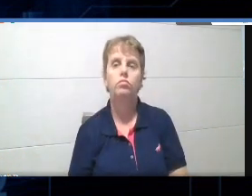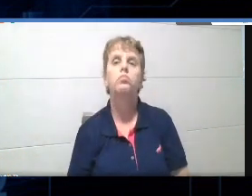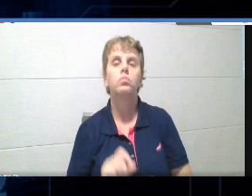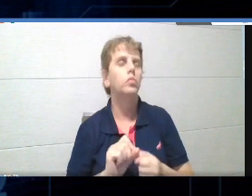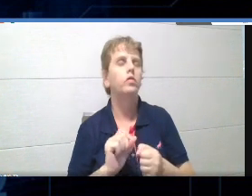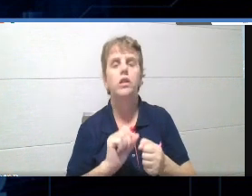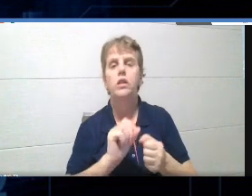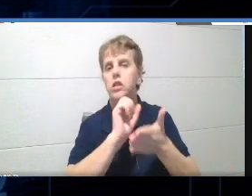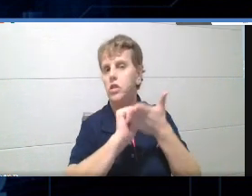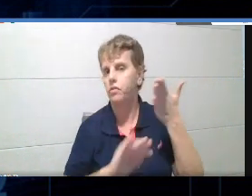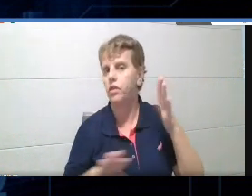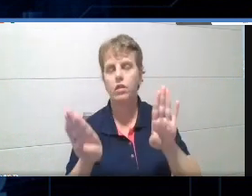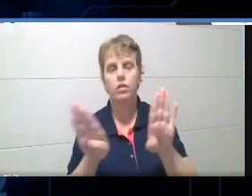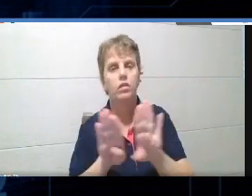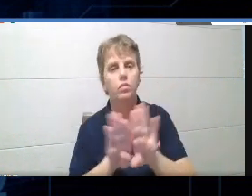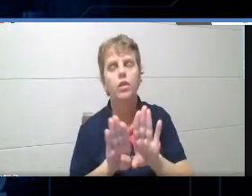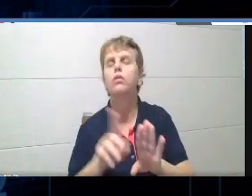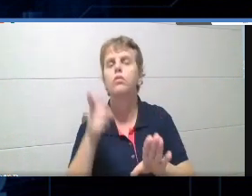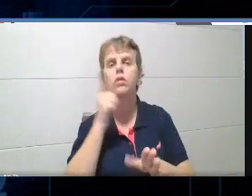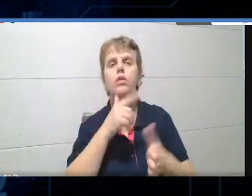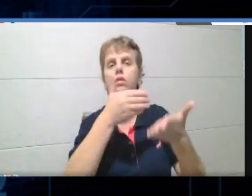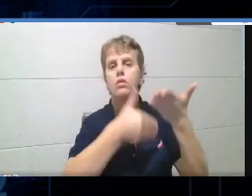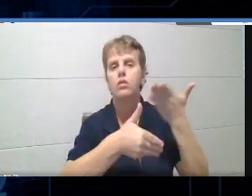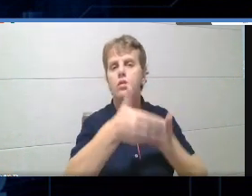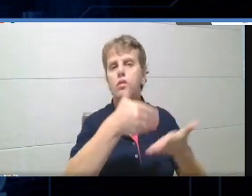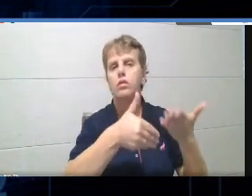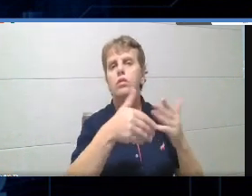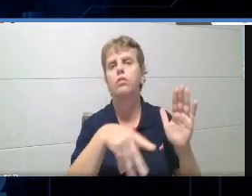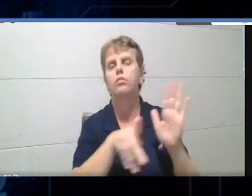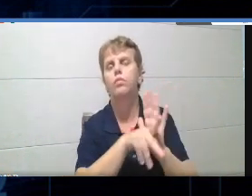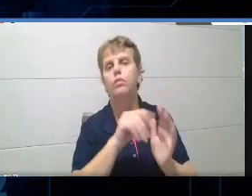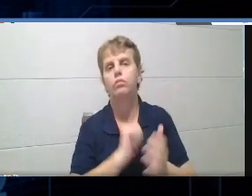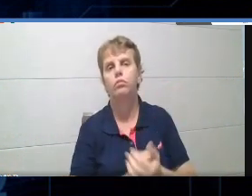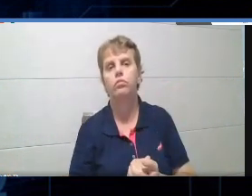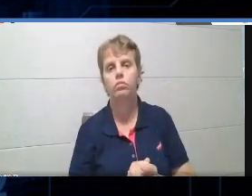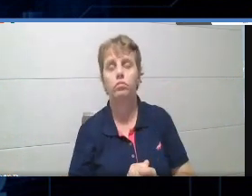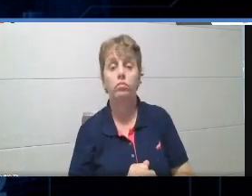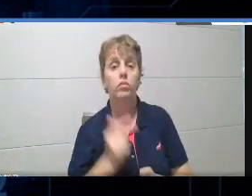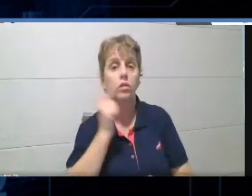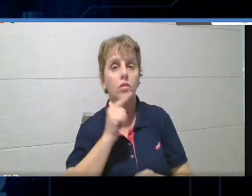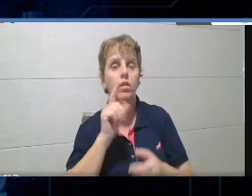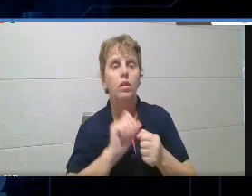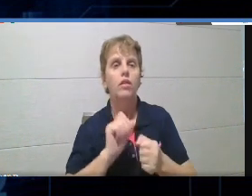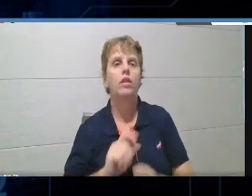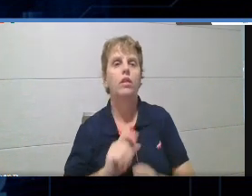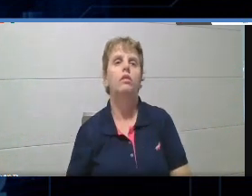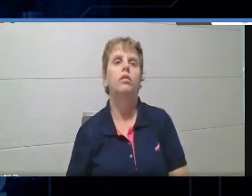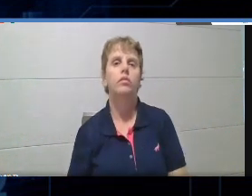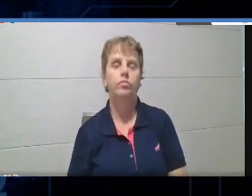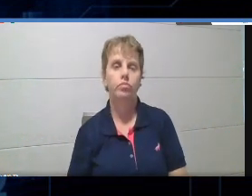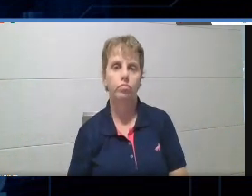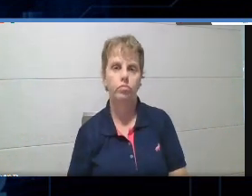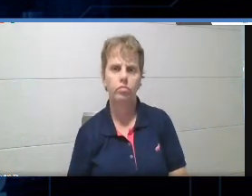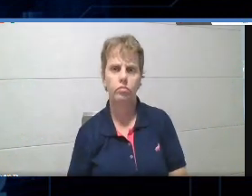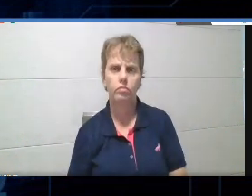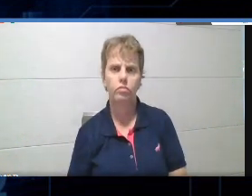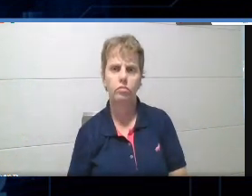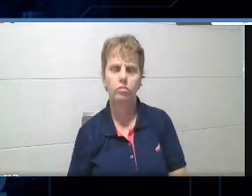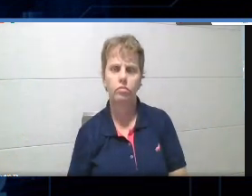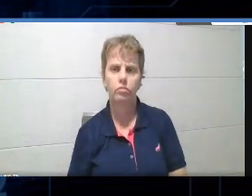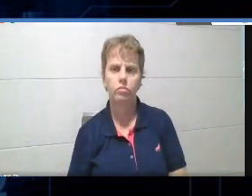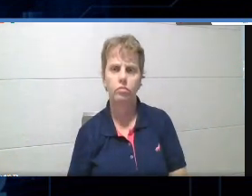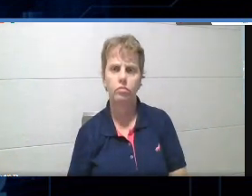da mesma maneira, tá? Você tem a opção de compartilhamento por link ou pelo código. O quiz dá para usar